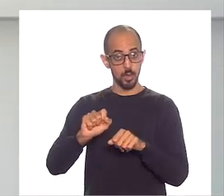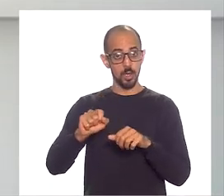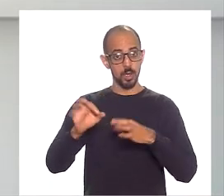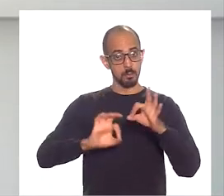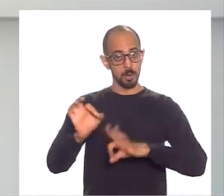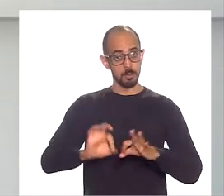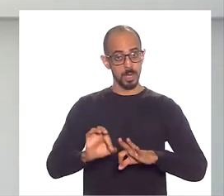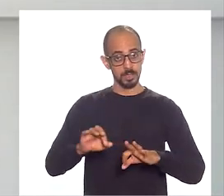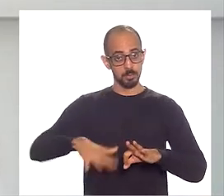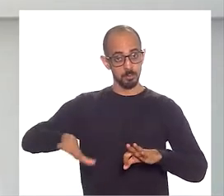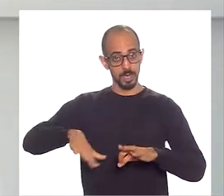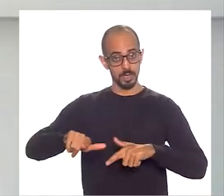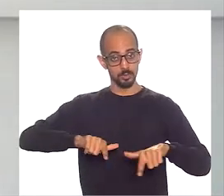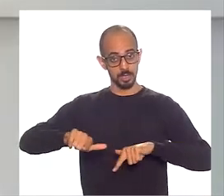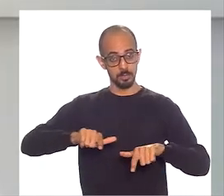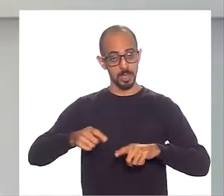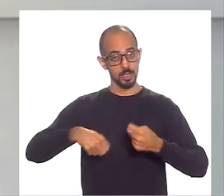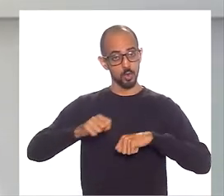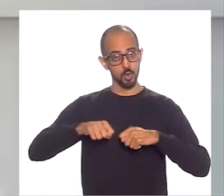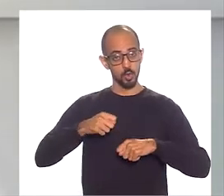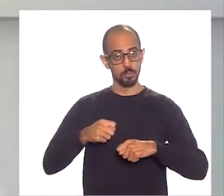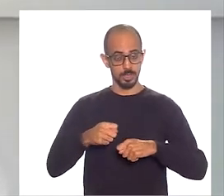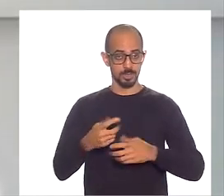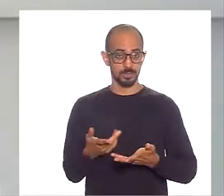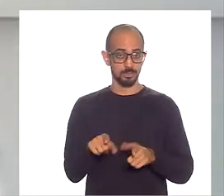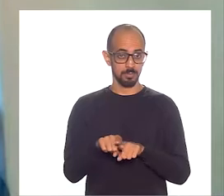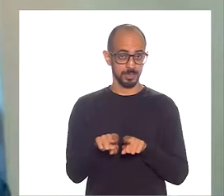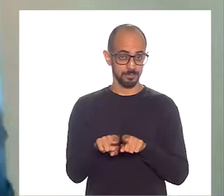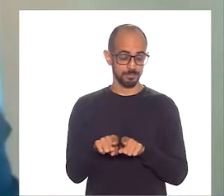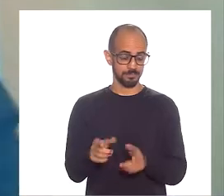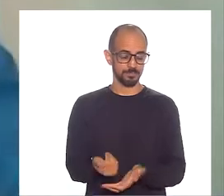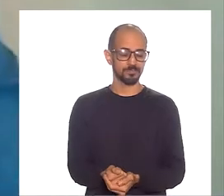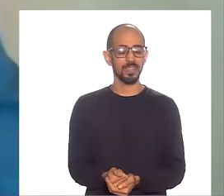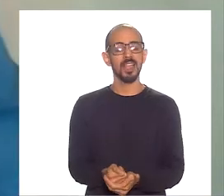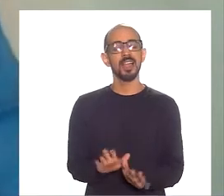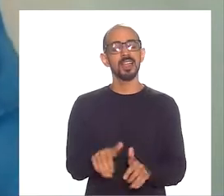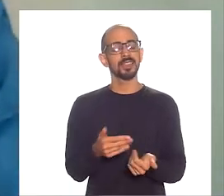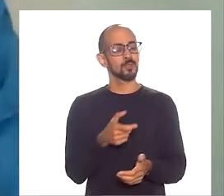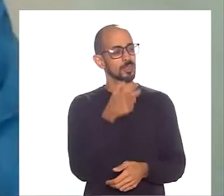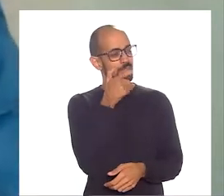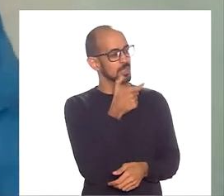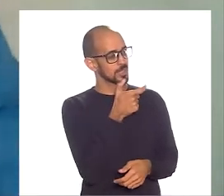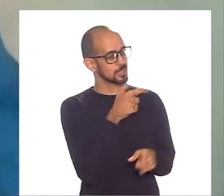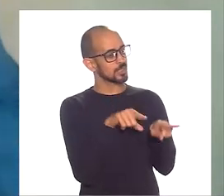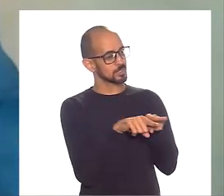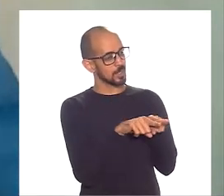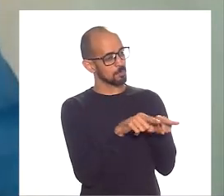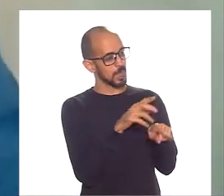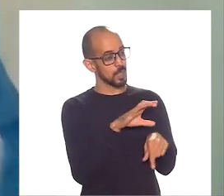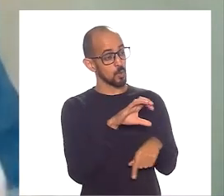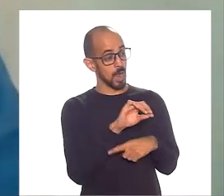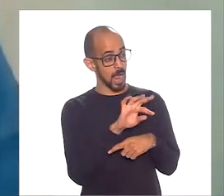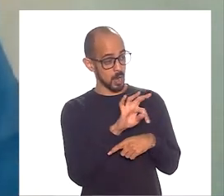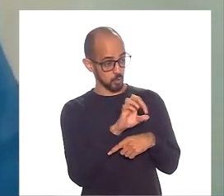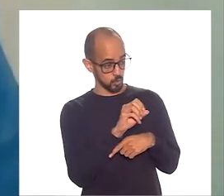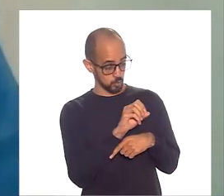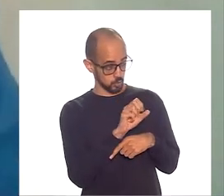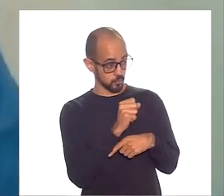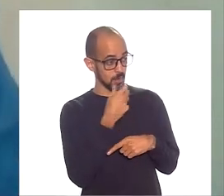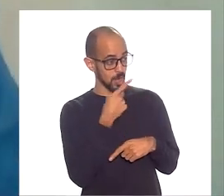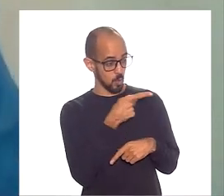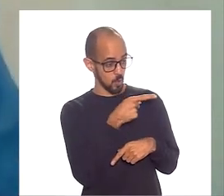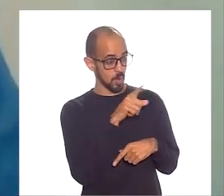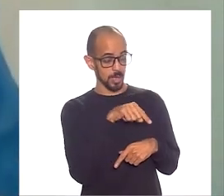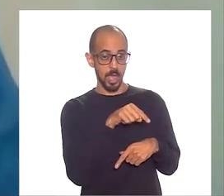preparação para o mercado de trabalho e economia financeira. O que é muito interessante que o Carlos relatou ali é justamente a